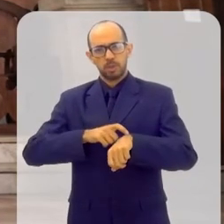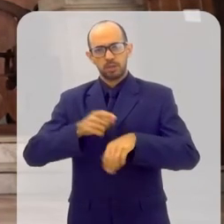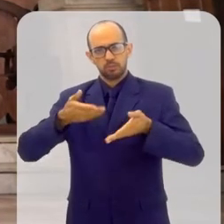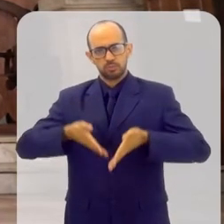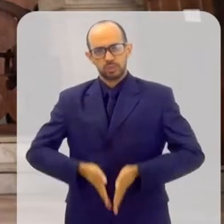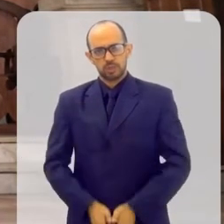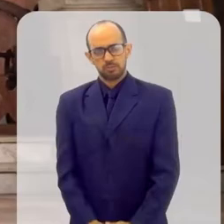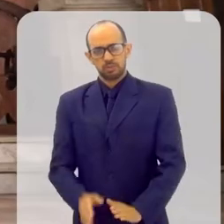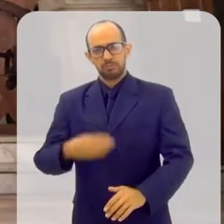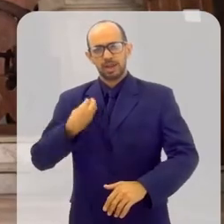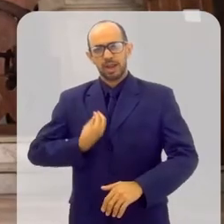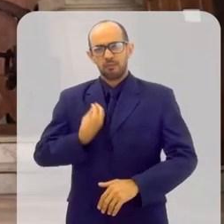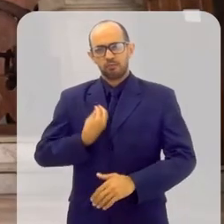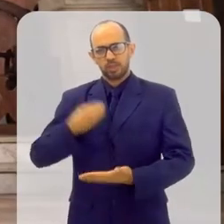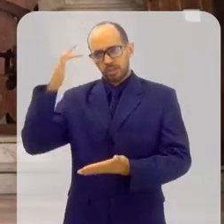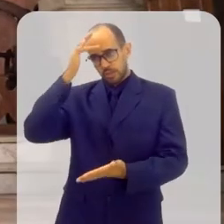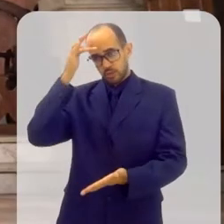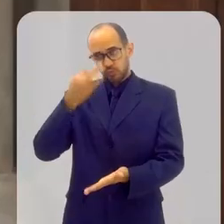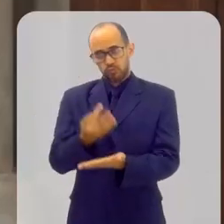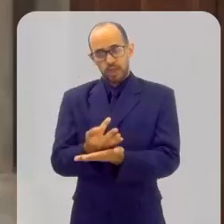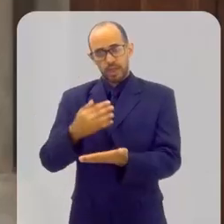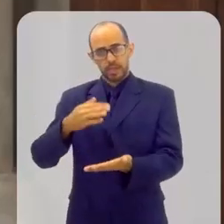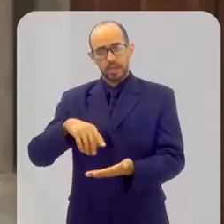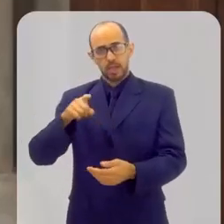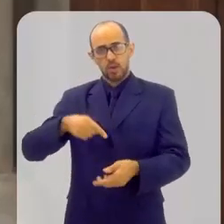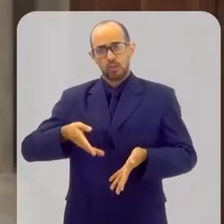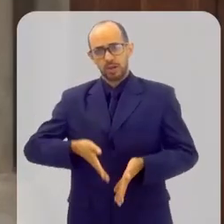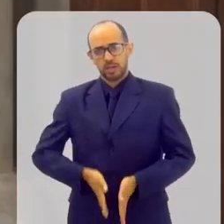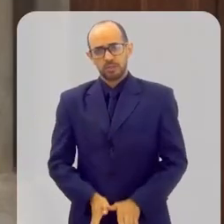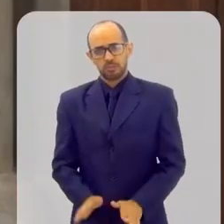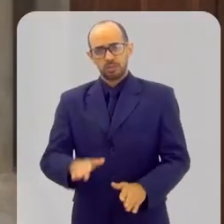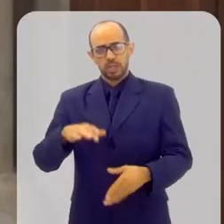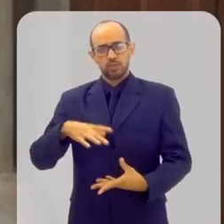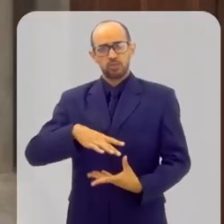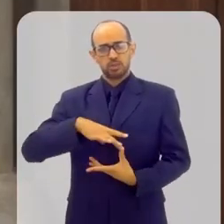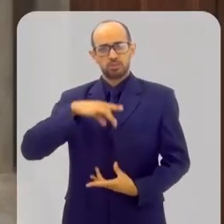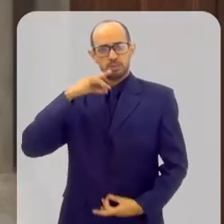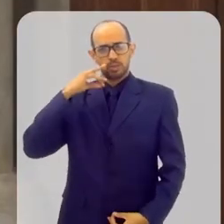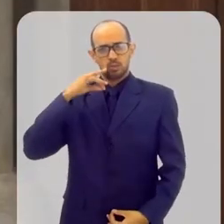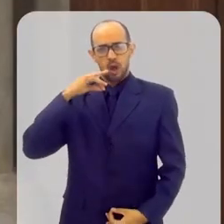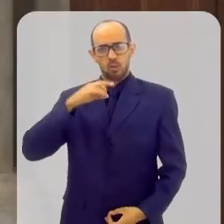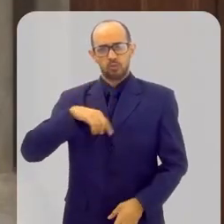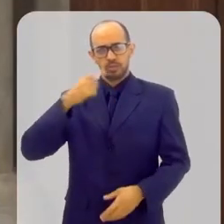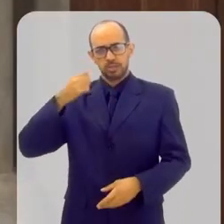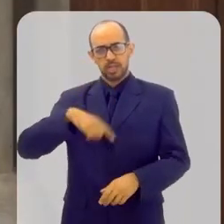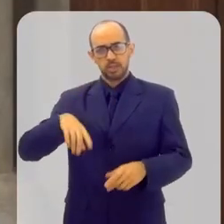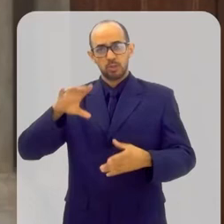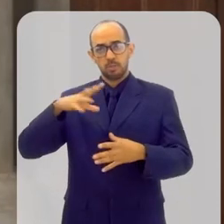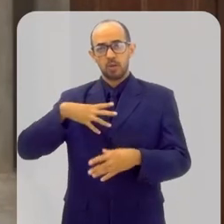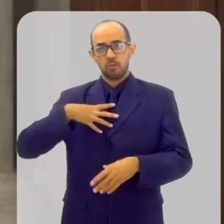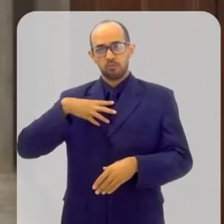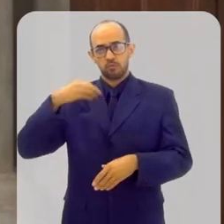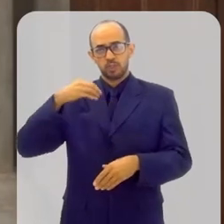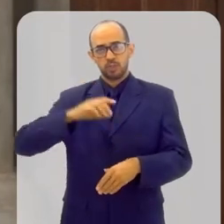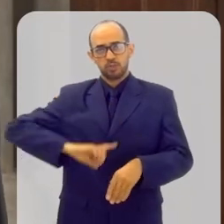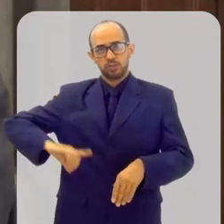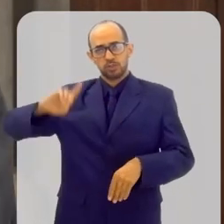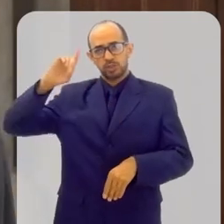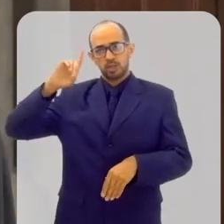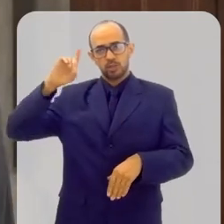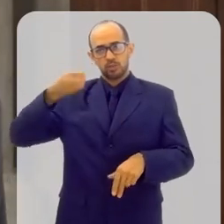nascimento para a vida de fé, o nascimento espiritual, em que nós nos tornamos filhos de Deus e também